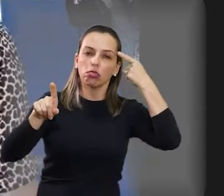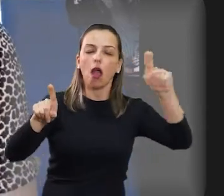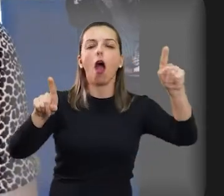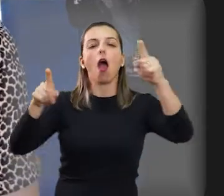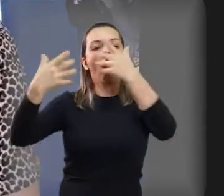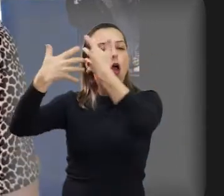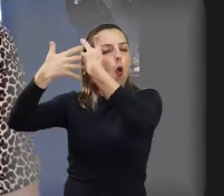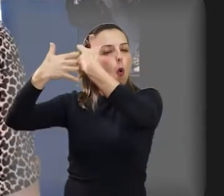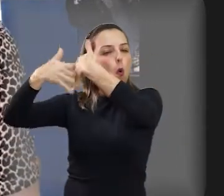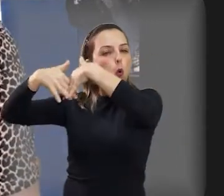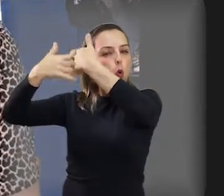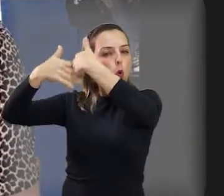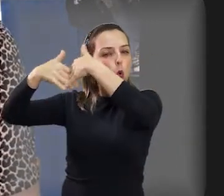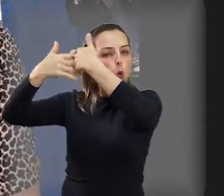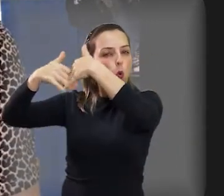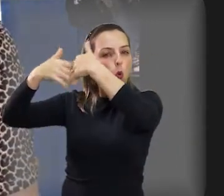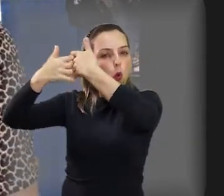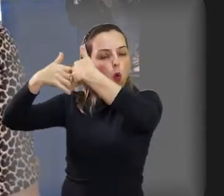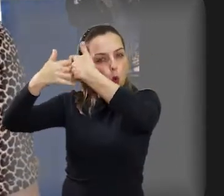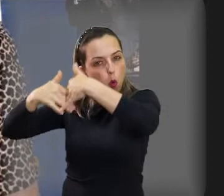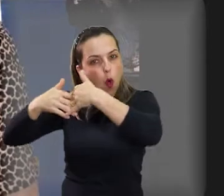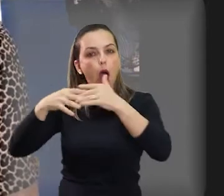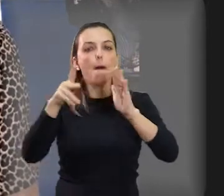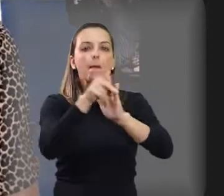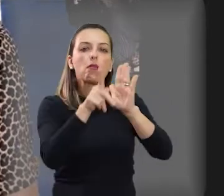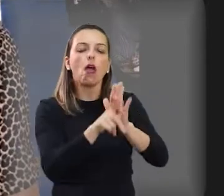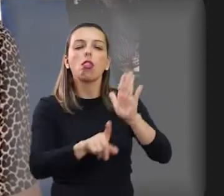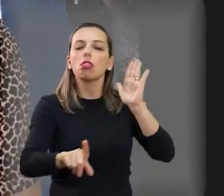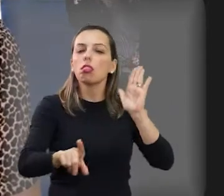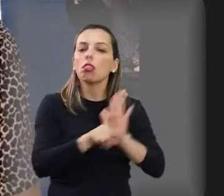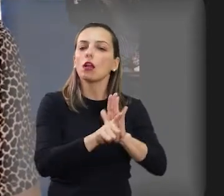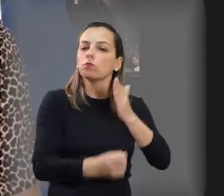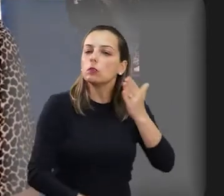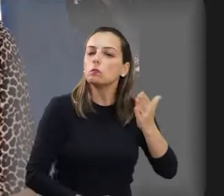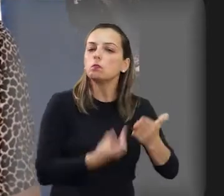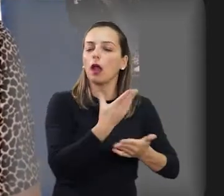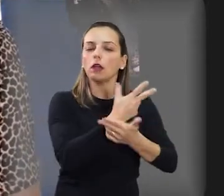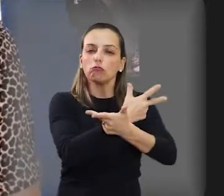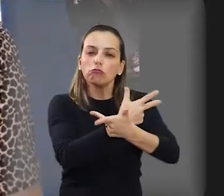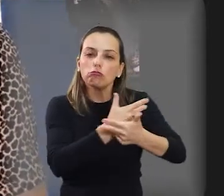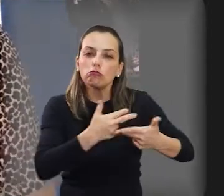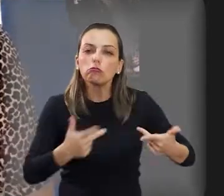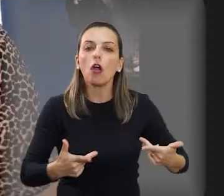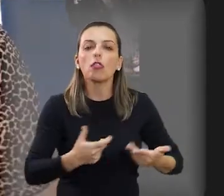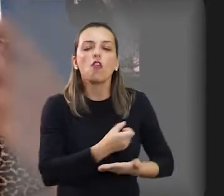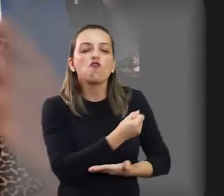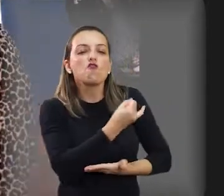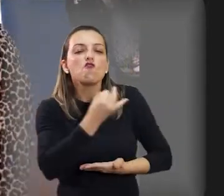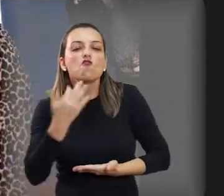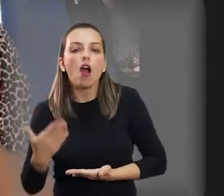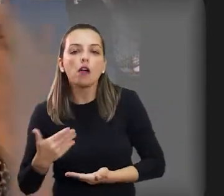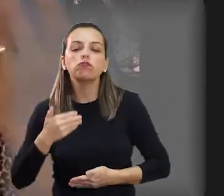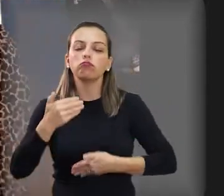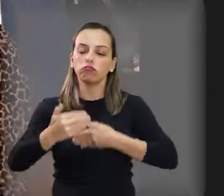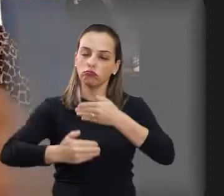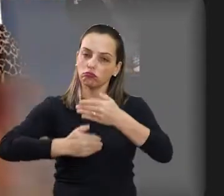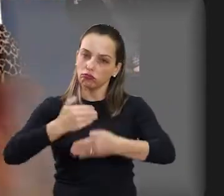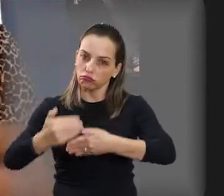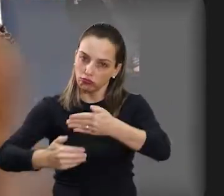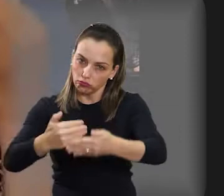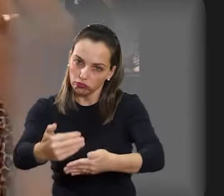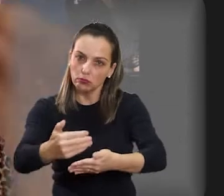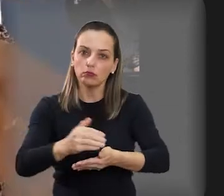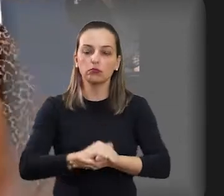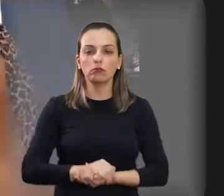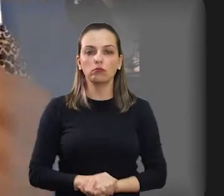inclusive os vereadores que estão aqui, os assessores e assessoras, né? Também pensarem em novas ideias, em projetos de lei, coisas